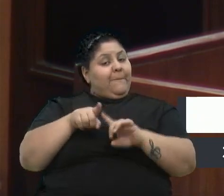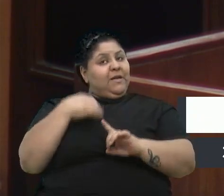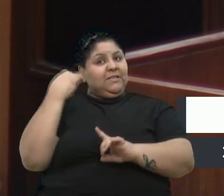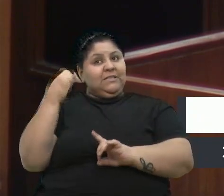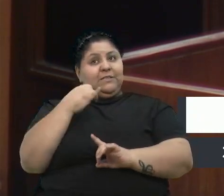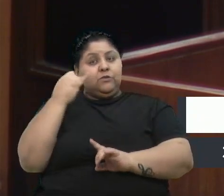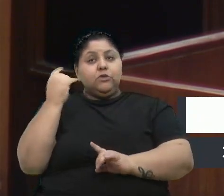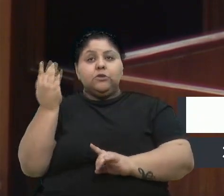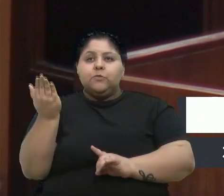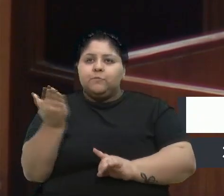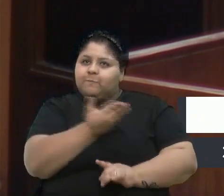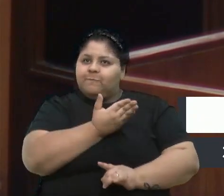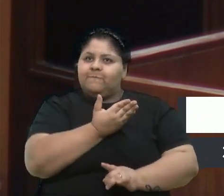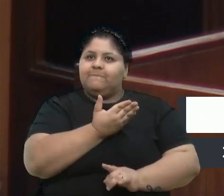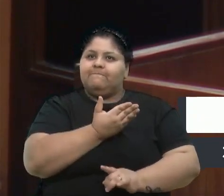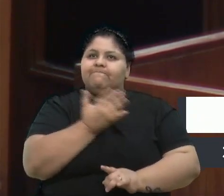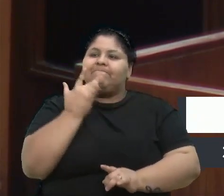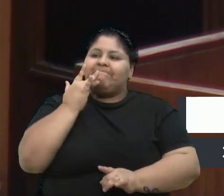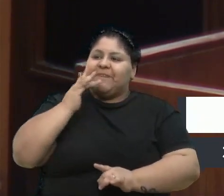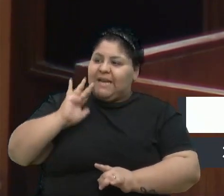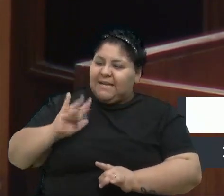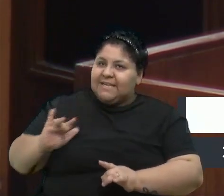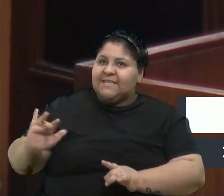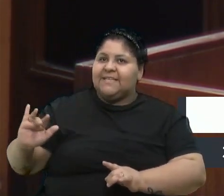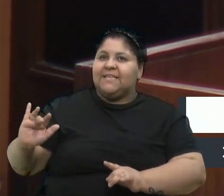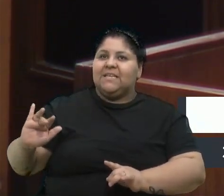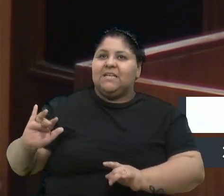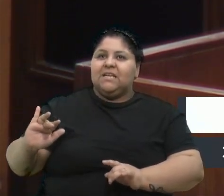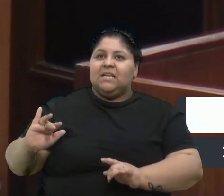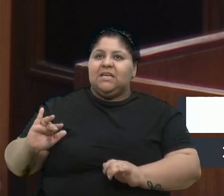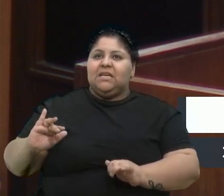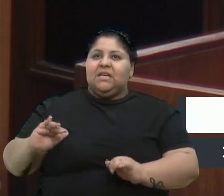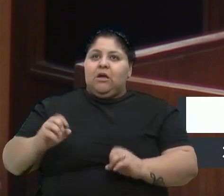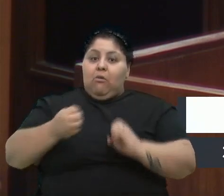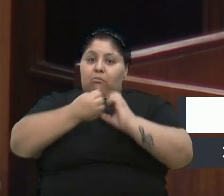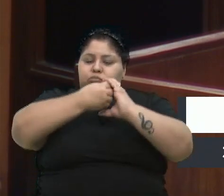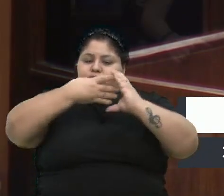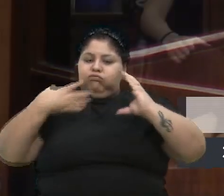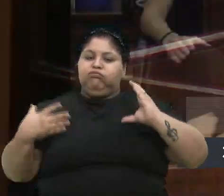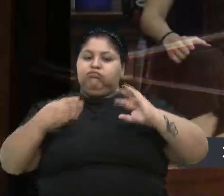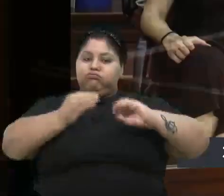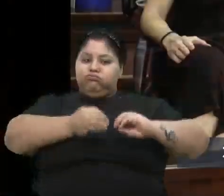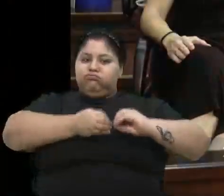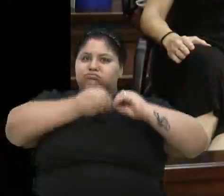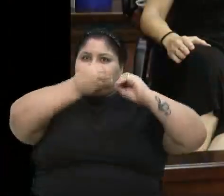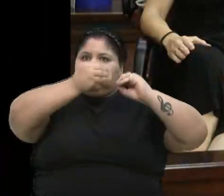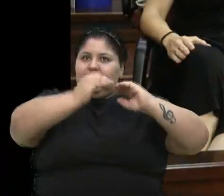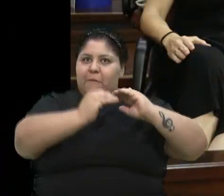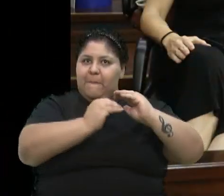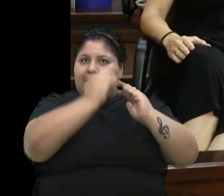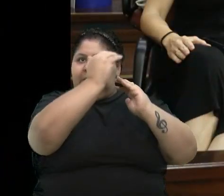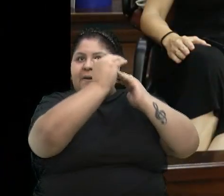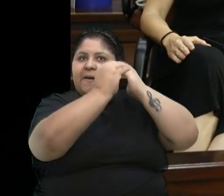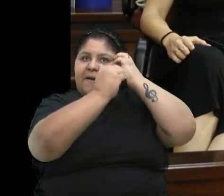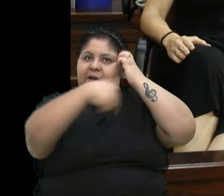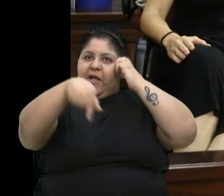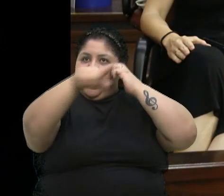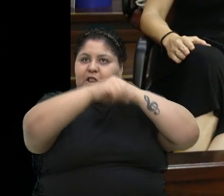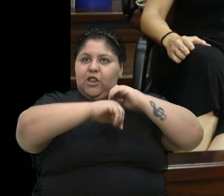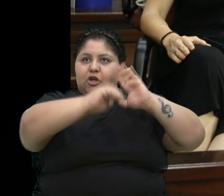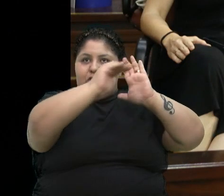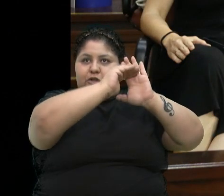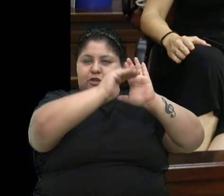eles, pela relevância que ganha ainda maior o nosso programa